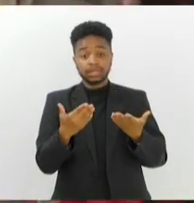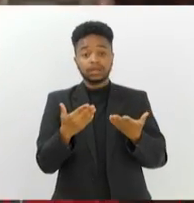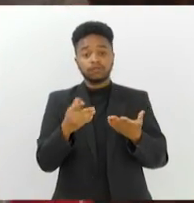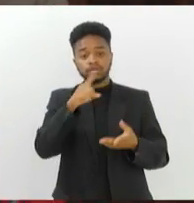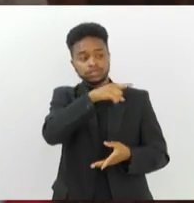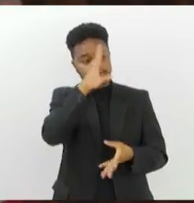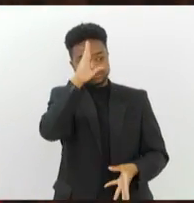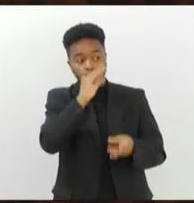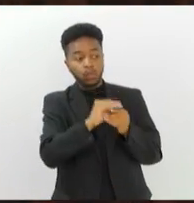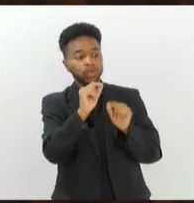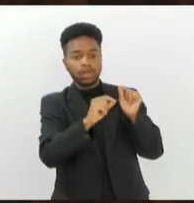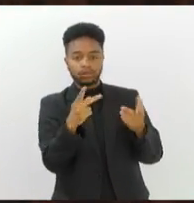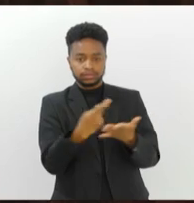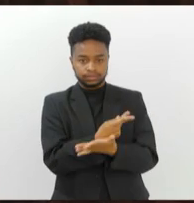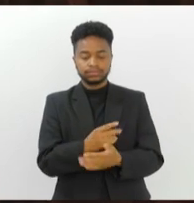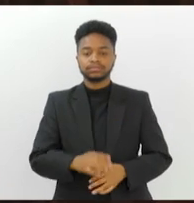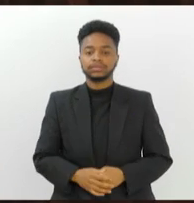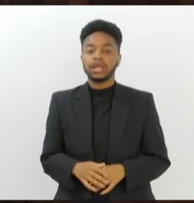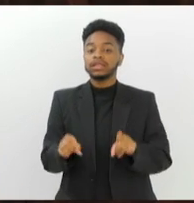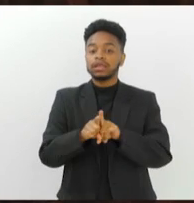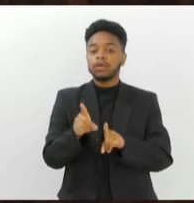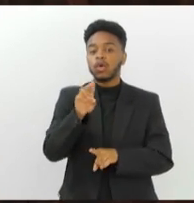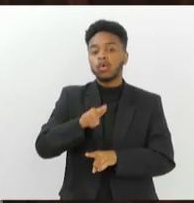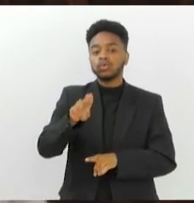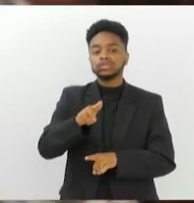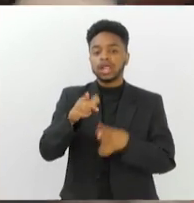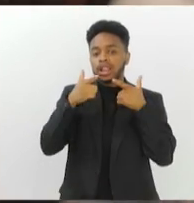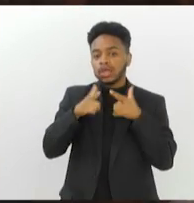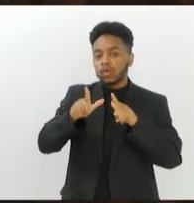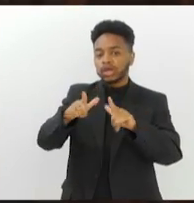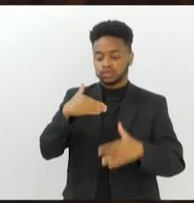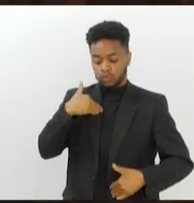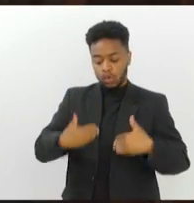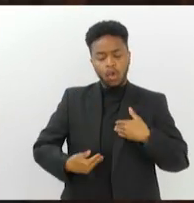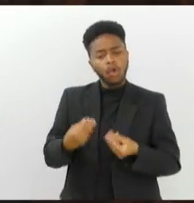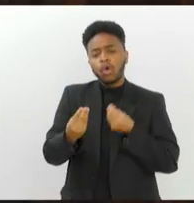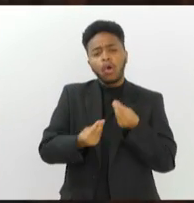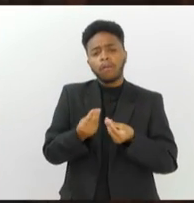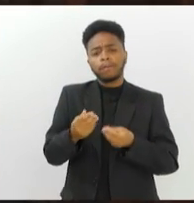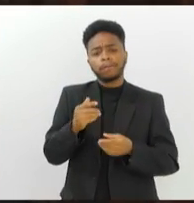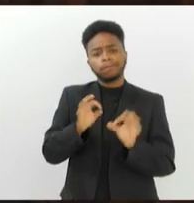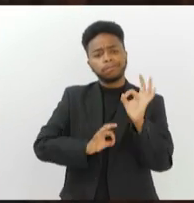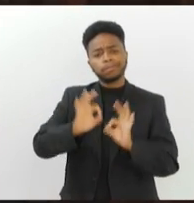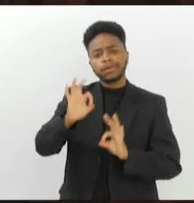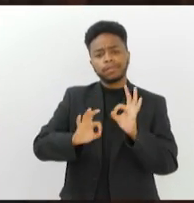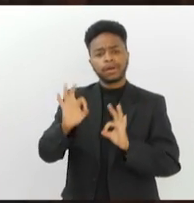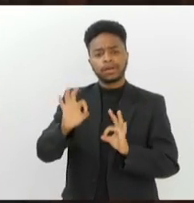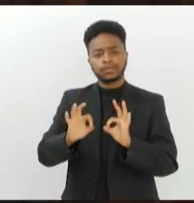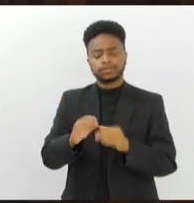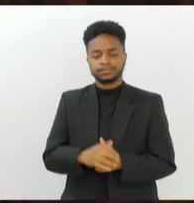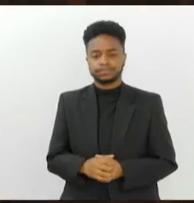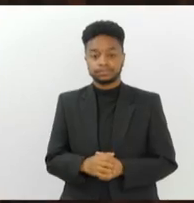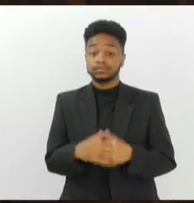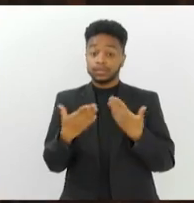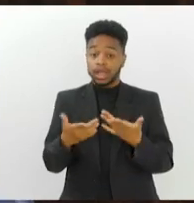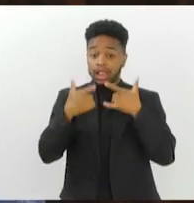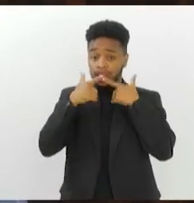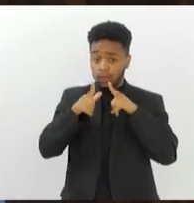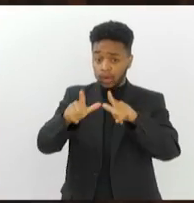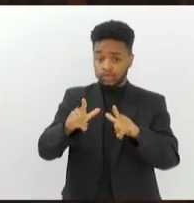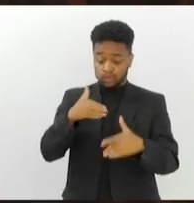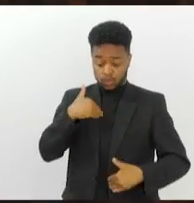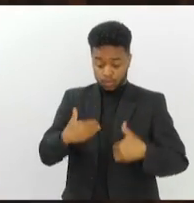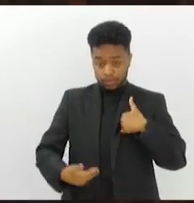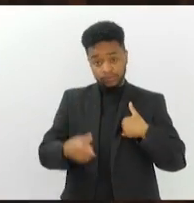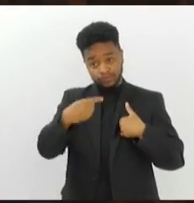entendimento. E utiliza muito essa linguagem corporal. Como é que é feita essa preparação para esse trabalho? Bom, a linguagem corporal, como